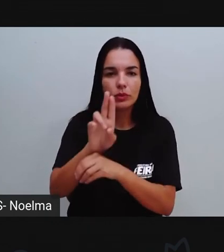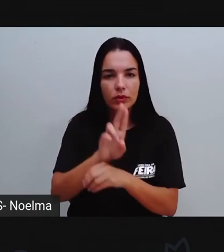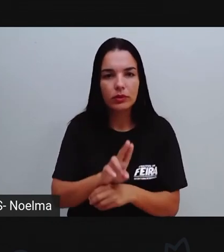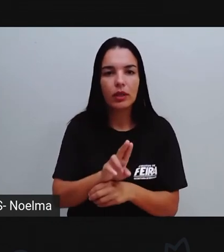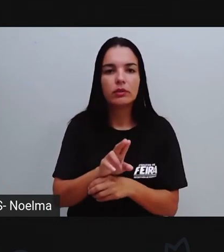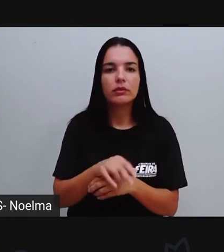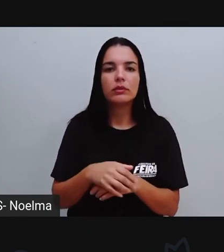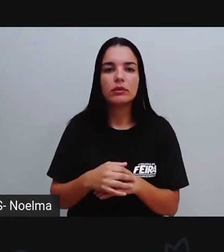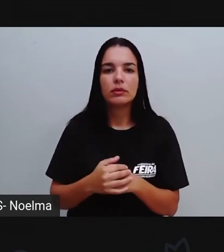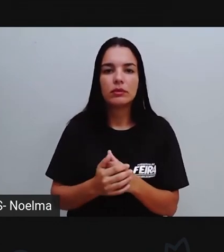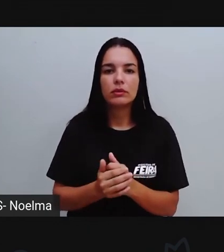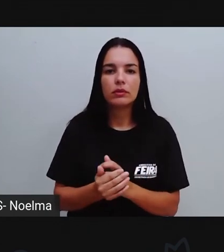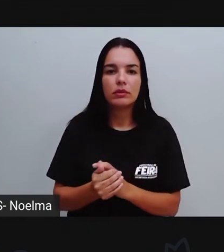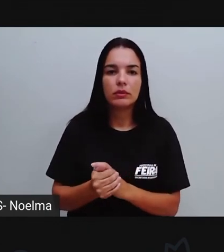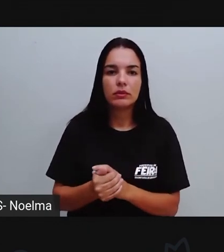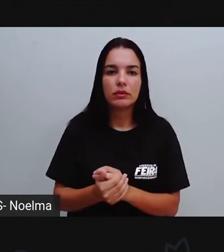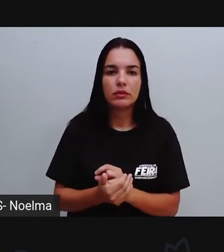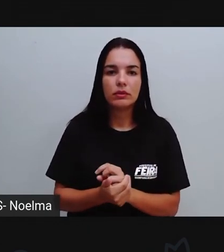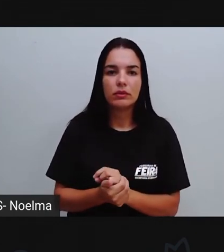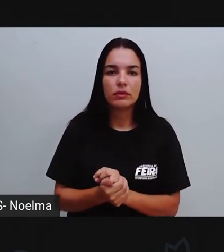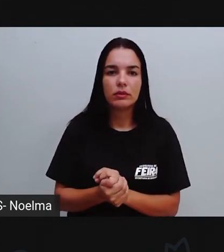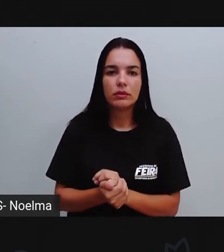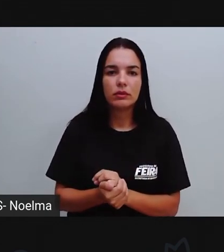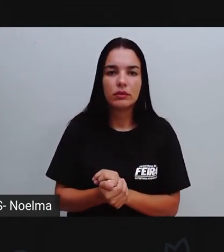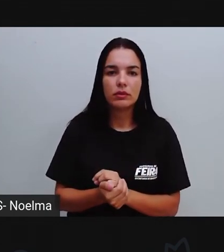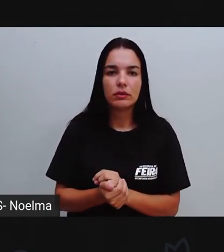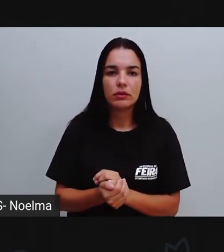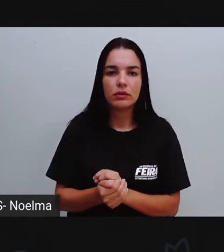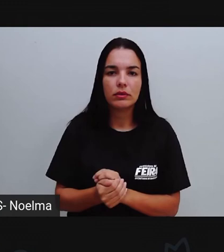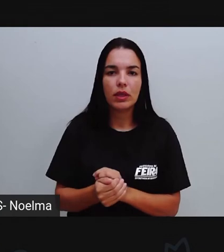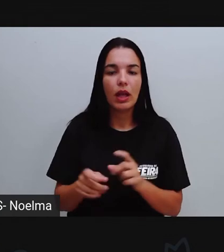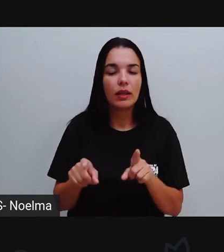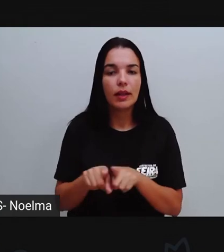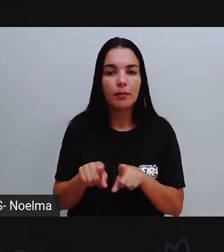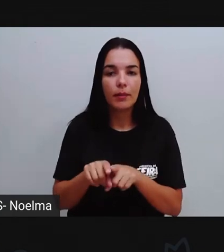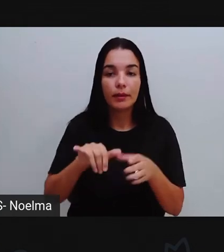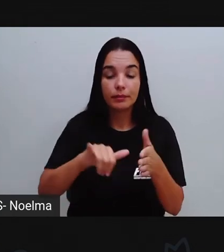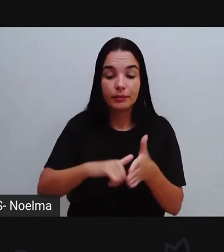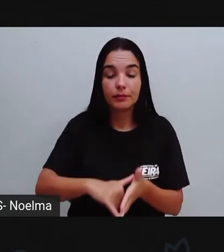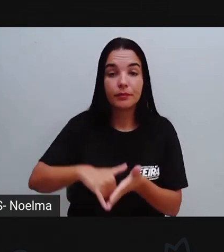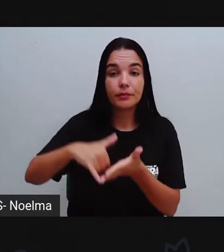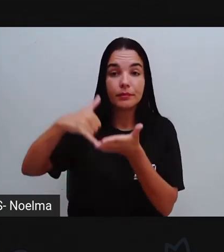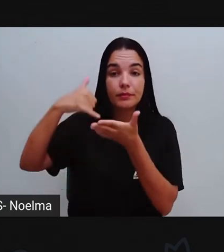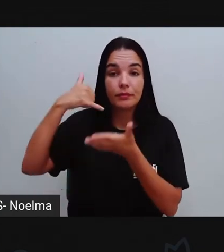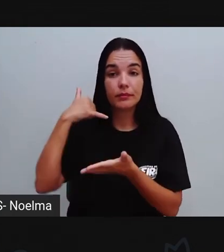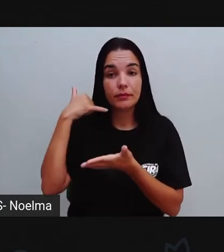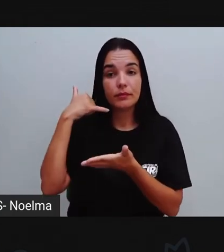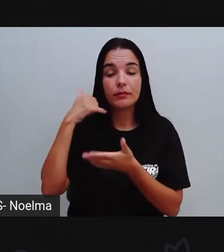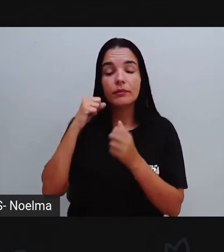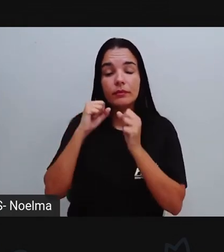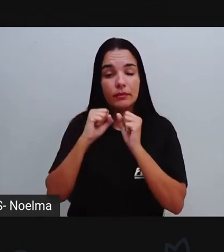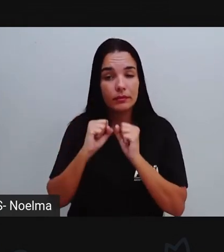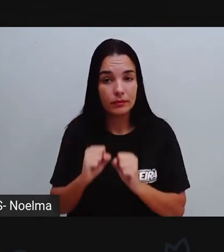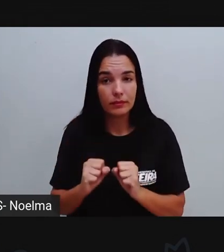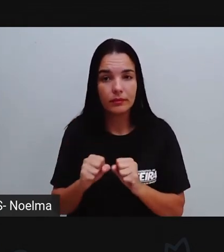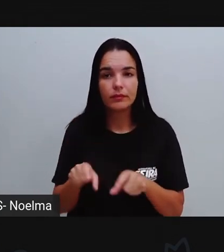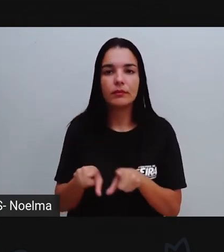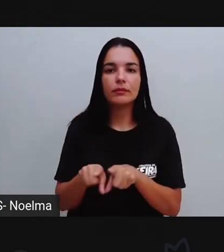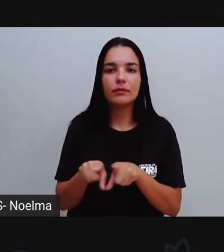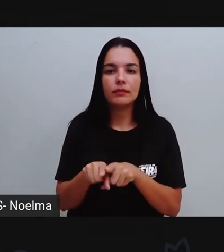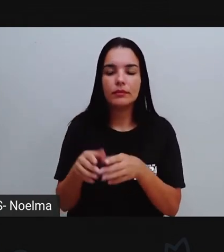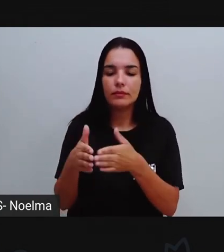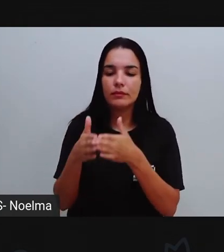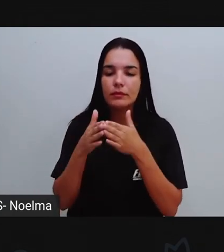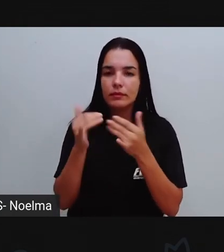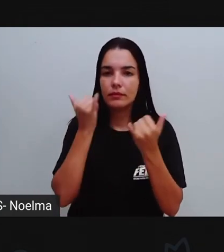eles têm aqui, olha lá, os pontos de coleta e os telefones, tá? Vocês, inclusive, podem estar telefonando para pedir